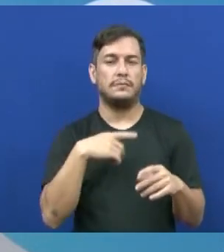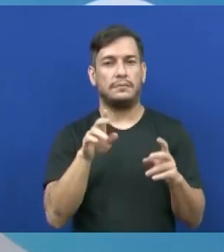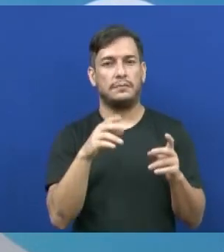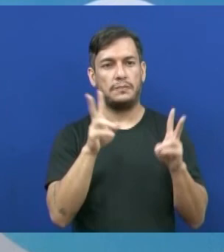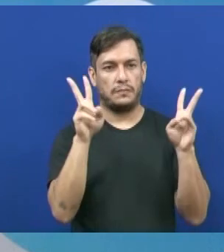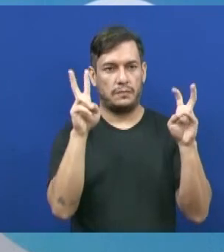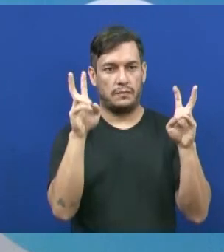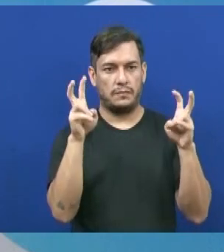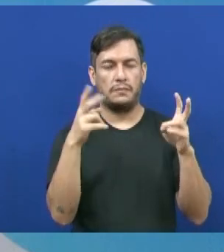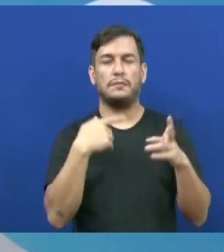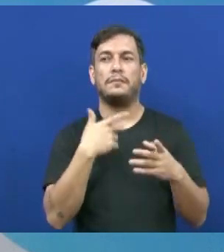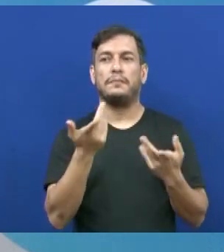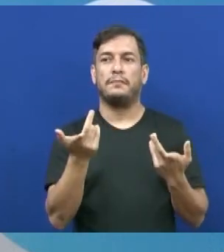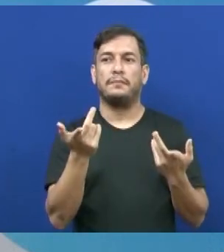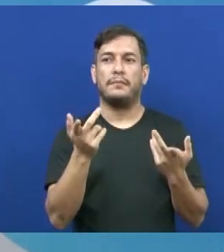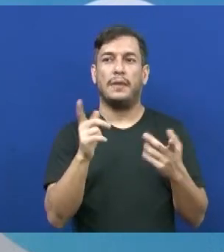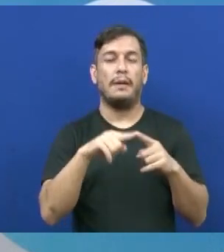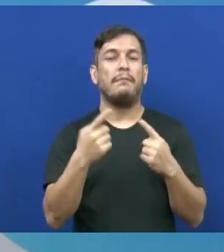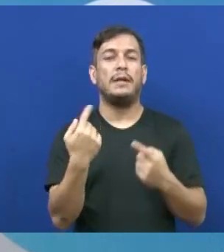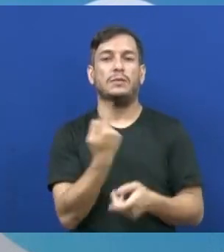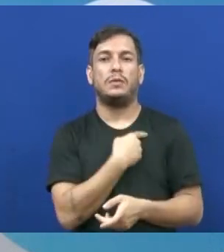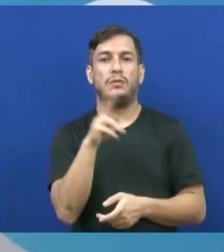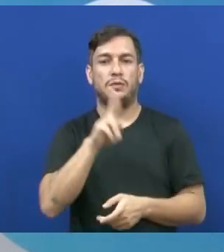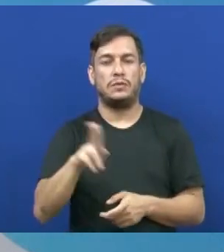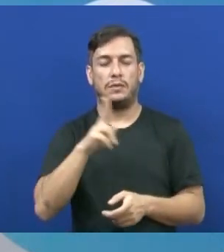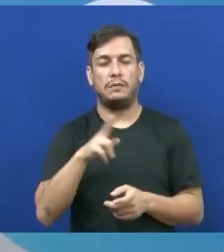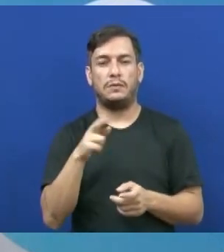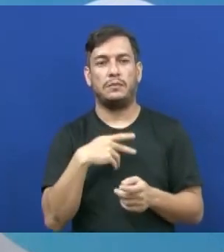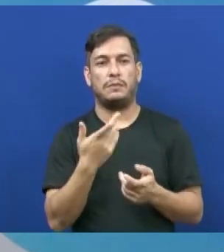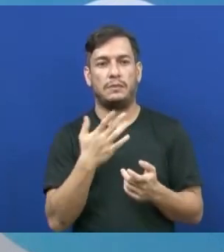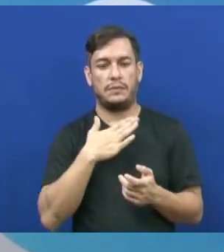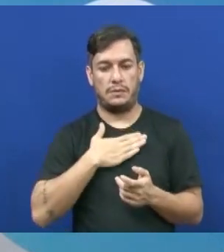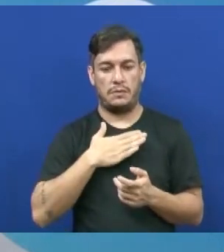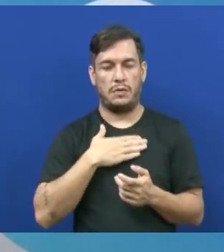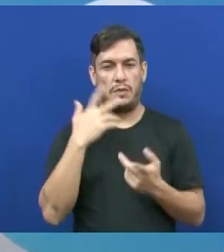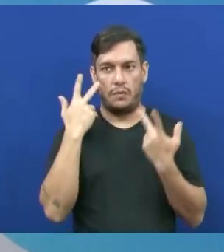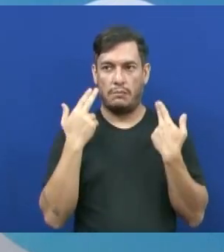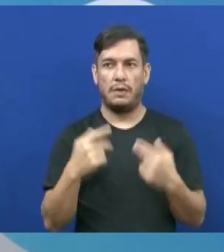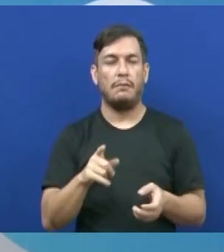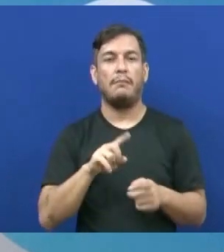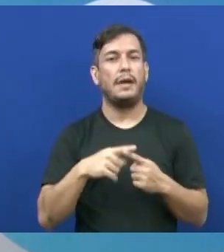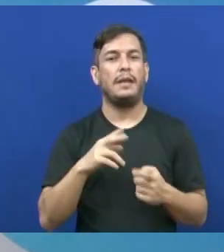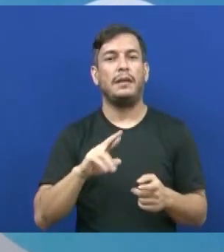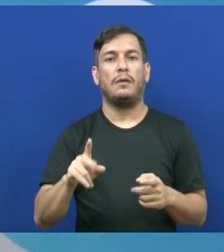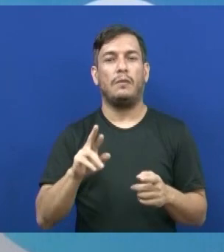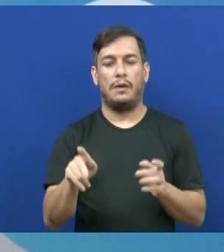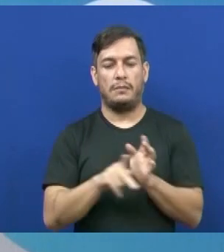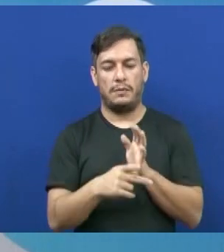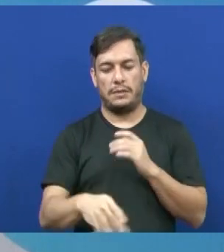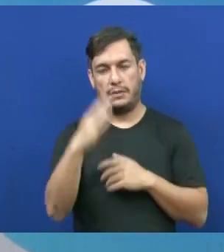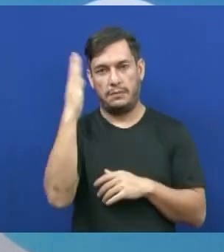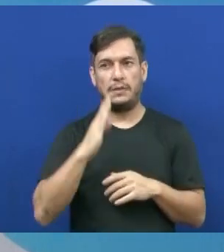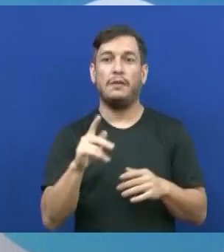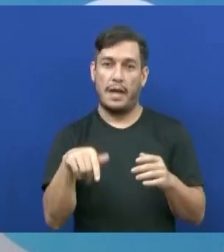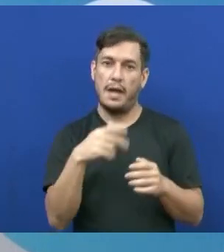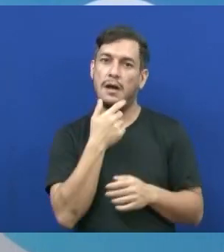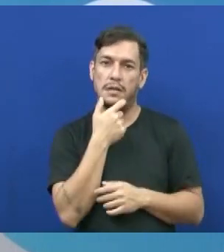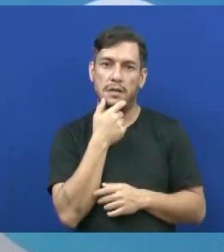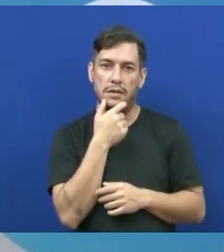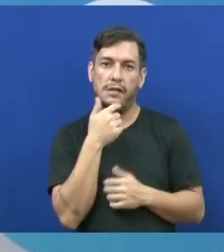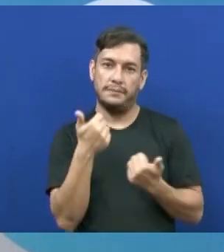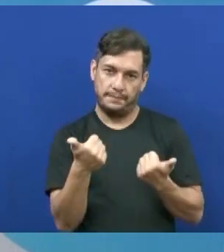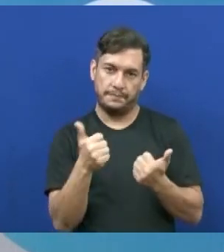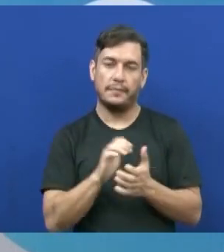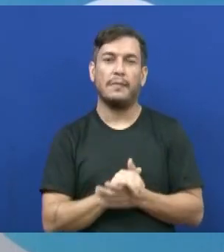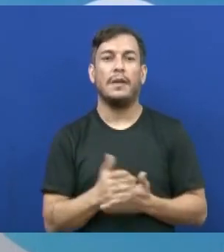mas nós utilizamos ela como se fosse nossa e não são. São de origem da língua inglesa, certo? Queridos,